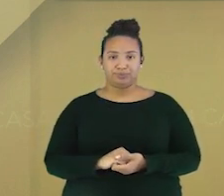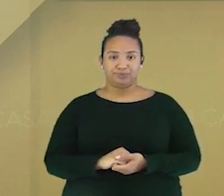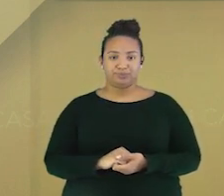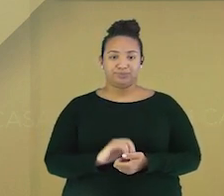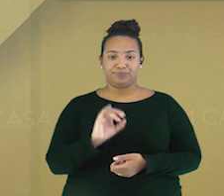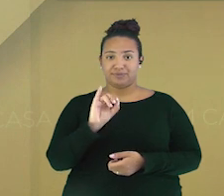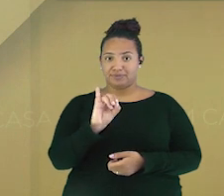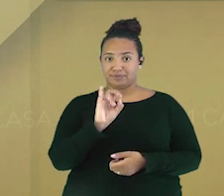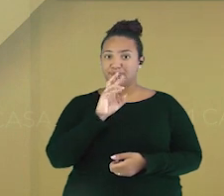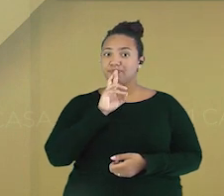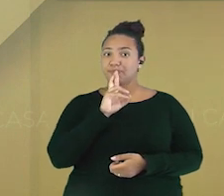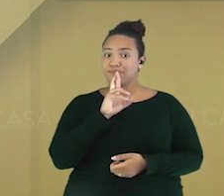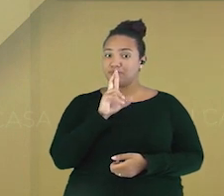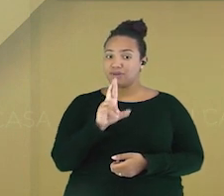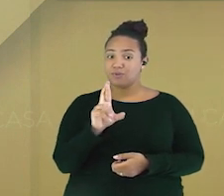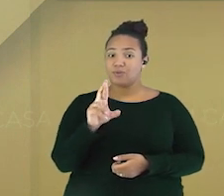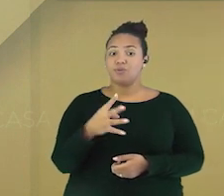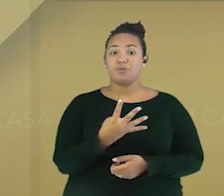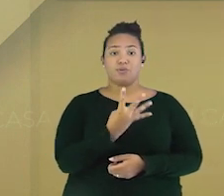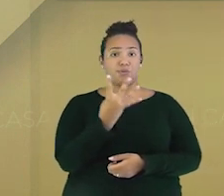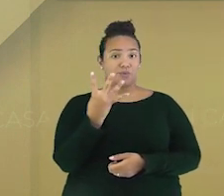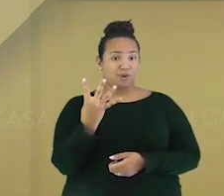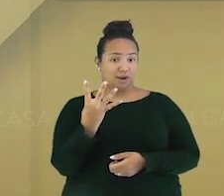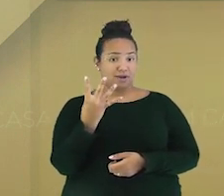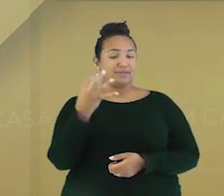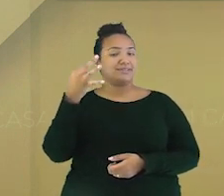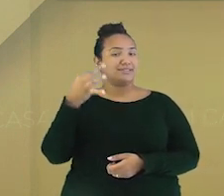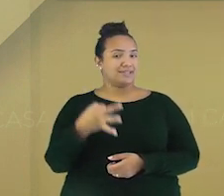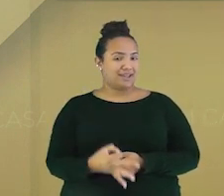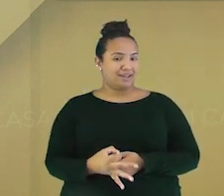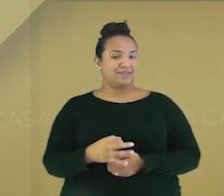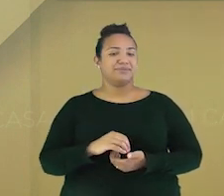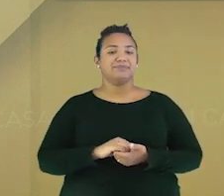Acertou quem respondeu o número 4?